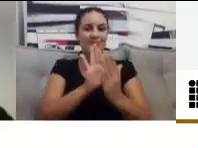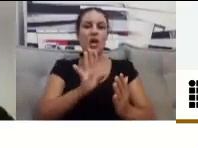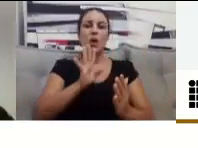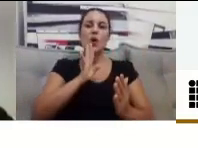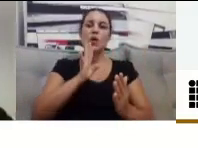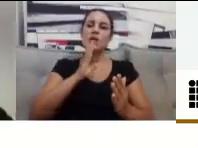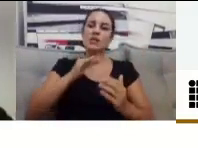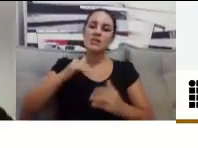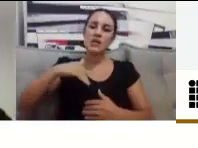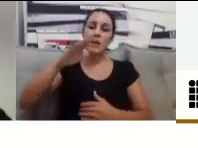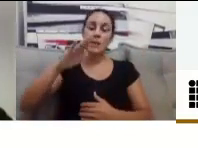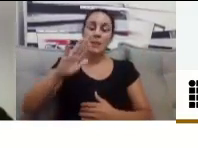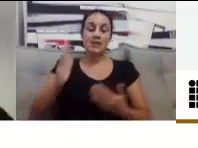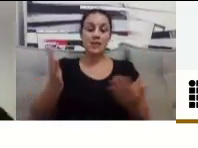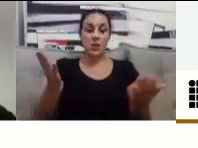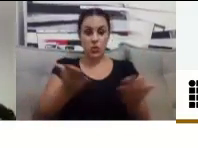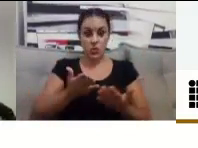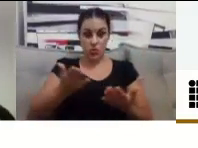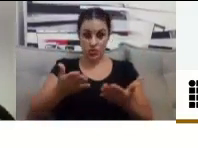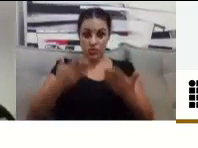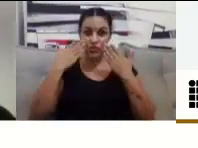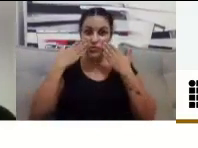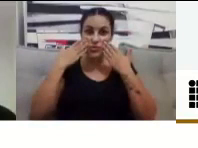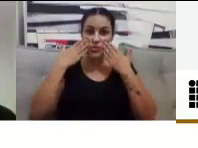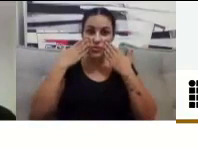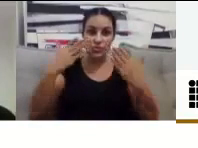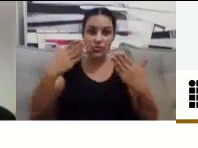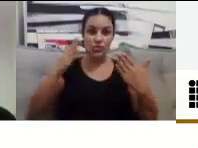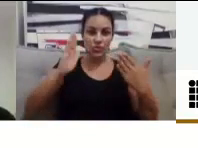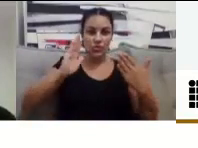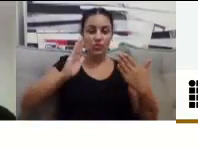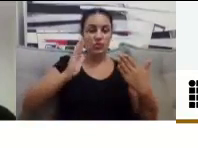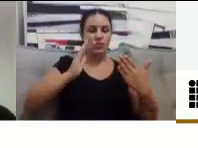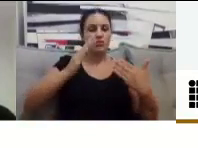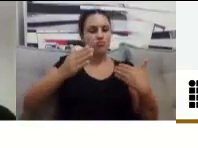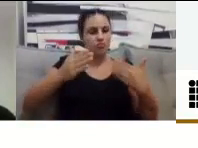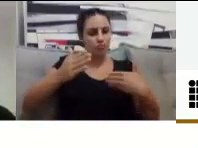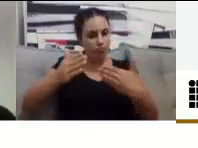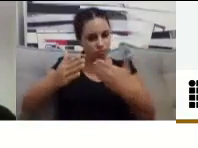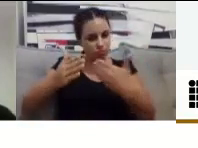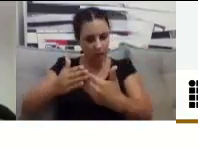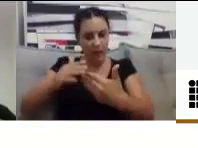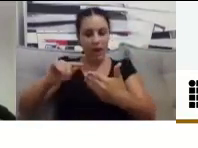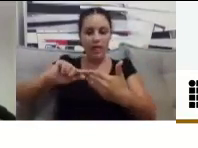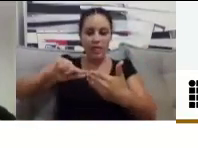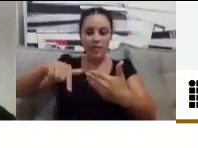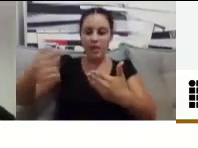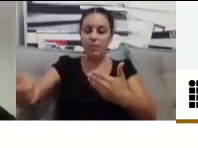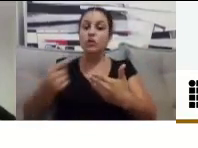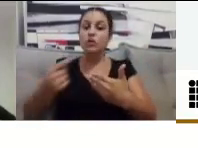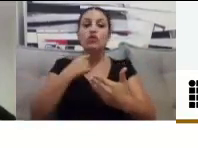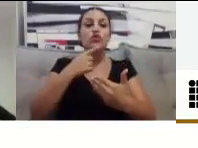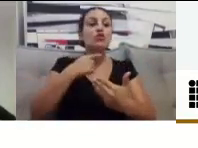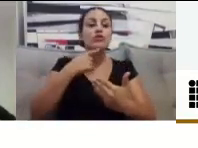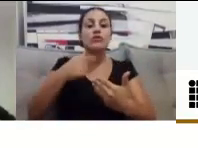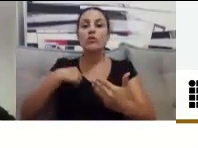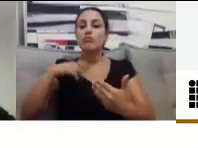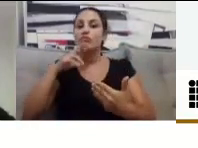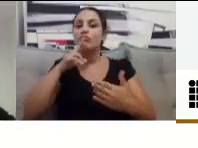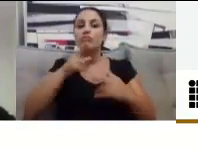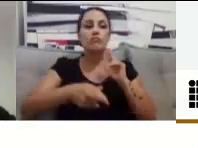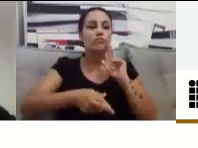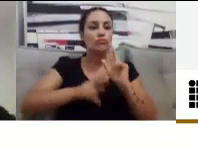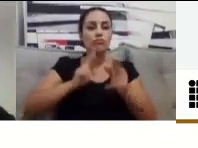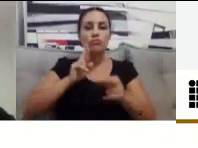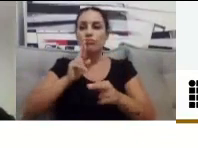apresentação aqui, eu vou tirar todas as dúvidas do curso, tá? Todas as dúvidas que vocês tiverem. Mas se alguém do curso, algum